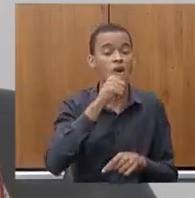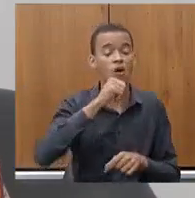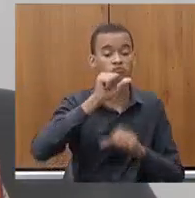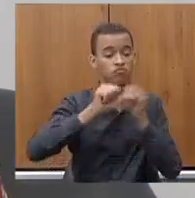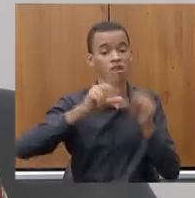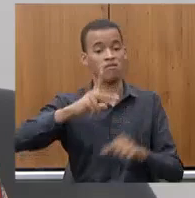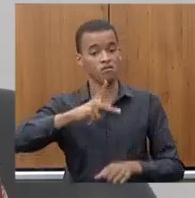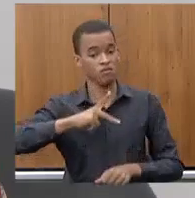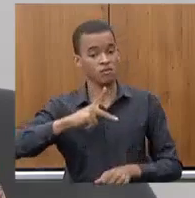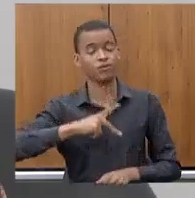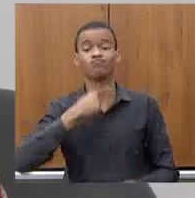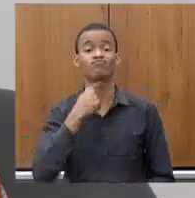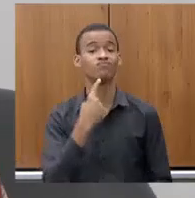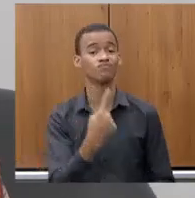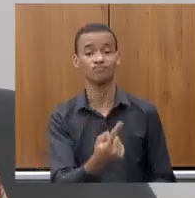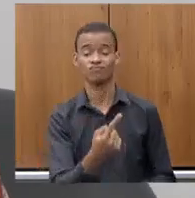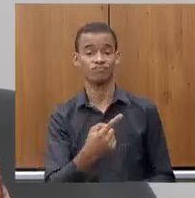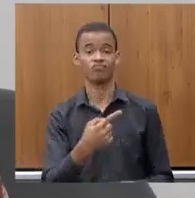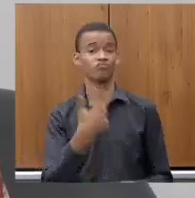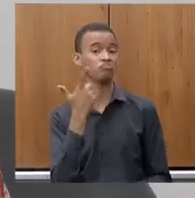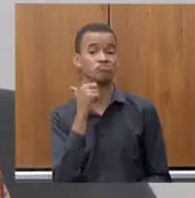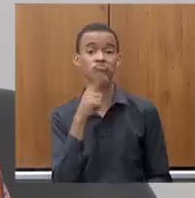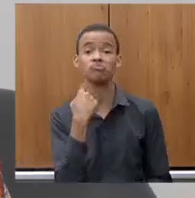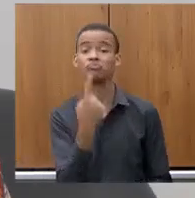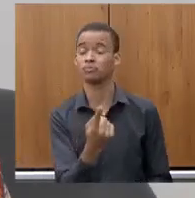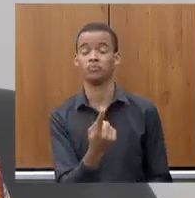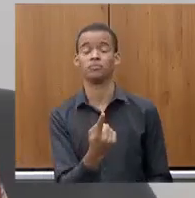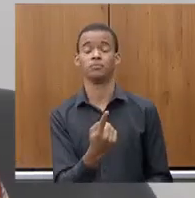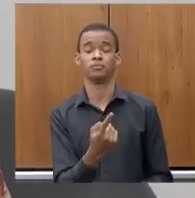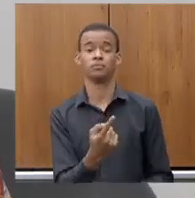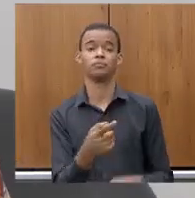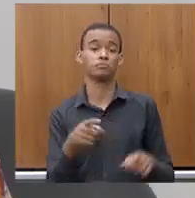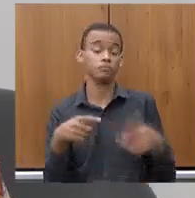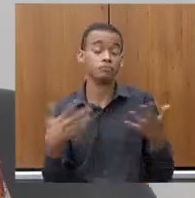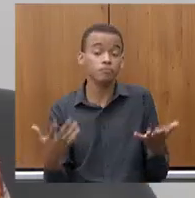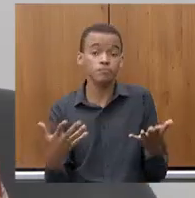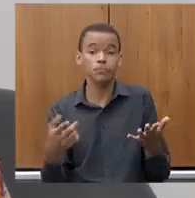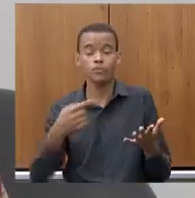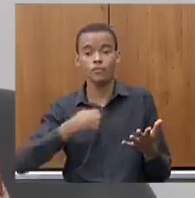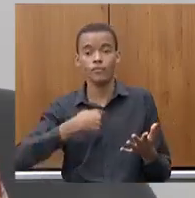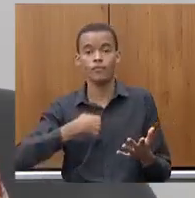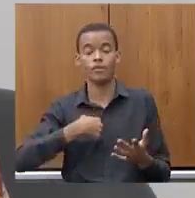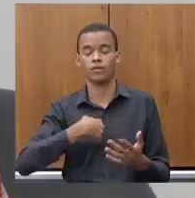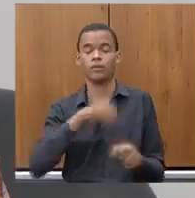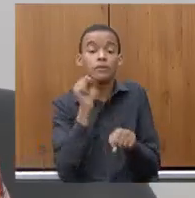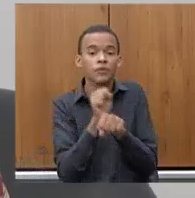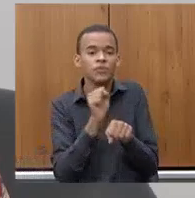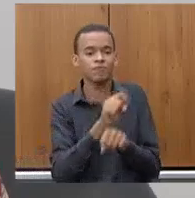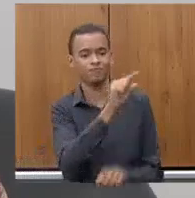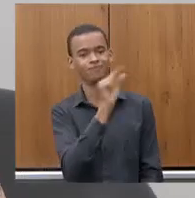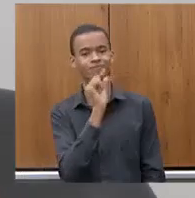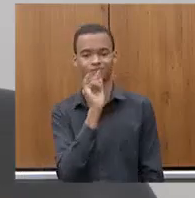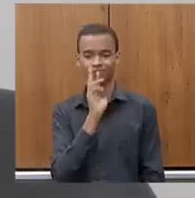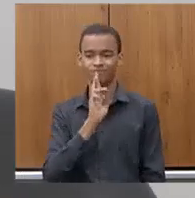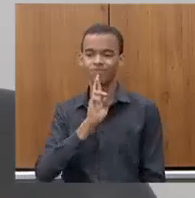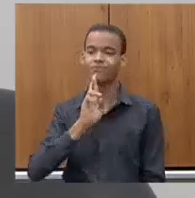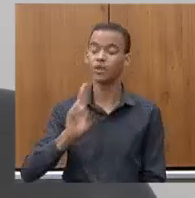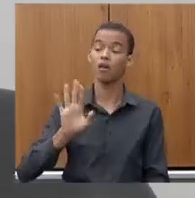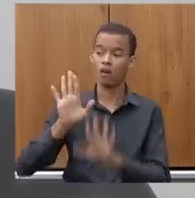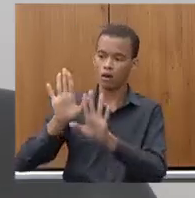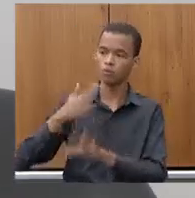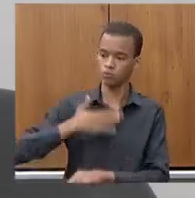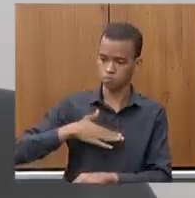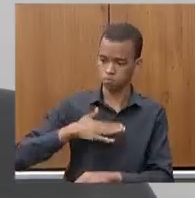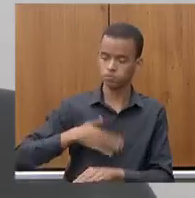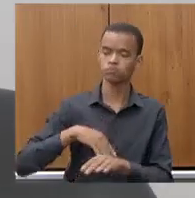A privatização não deu certo. Mas, no mínimo, o que deveria, eu deveria ter ouvido aqui era isso. Vamos verificar,